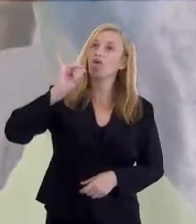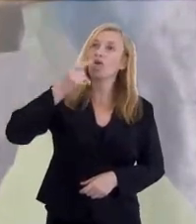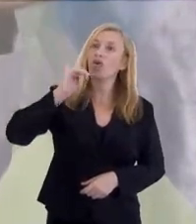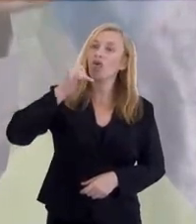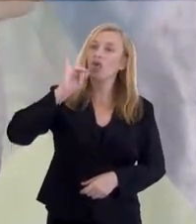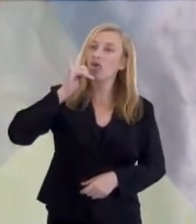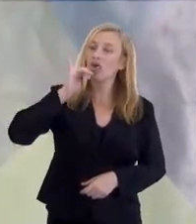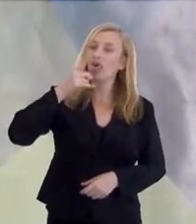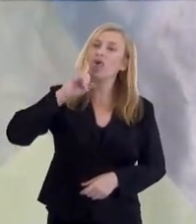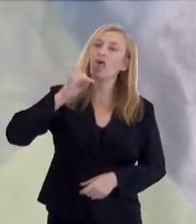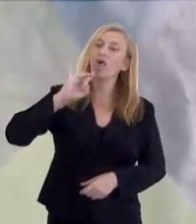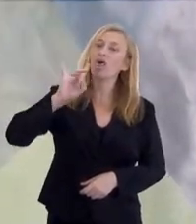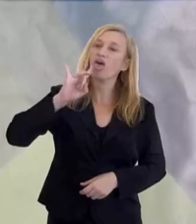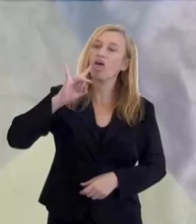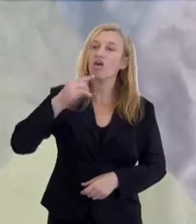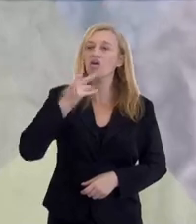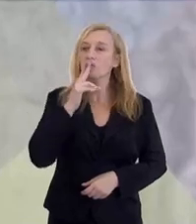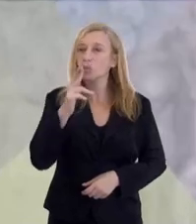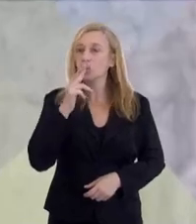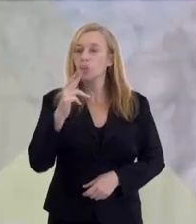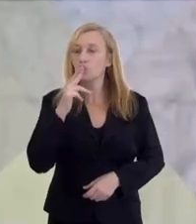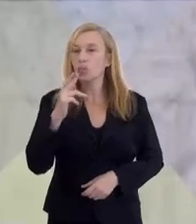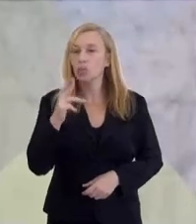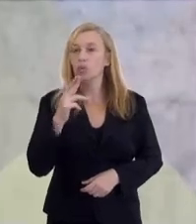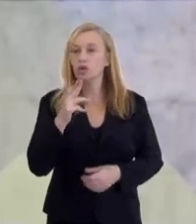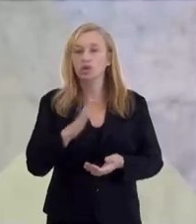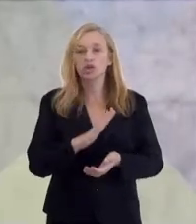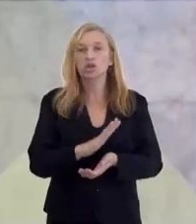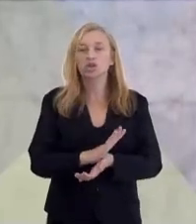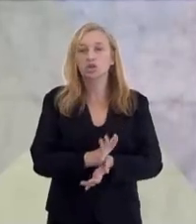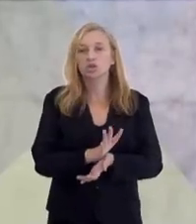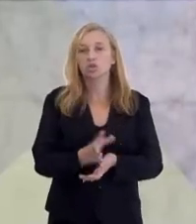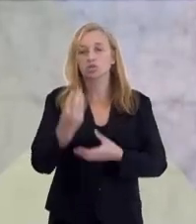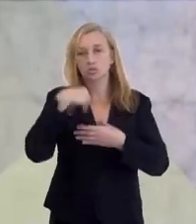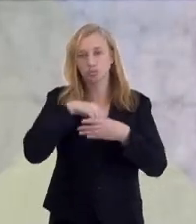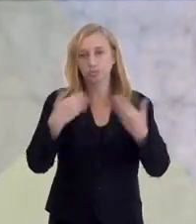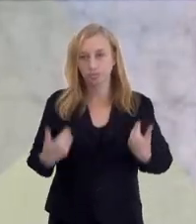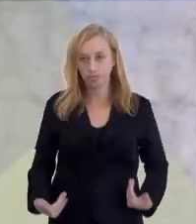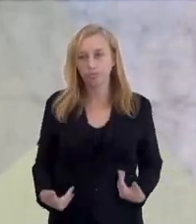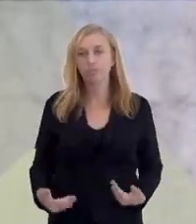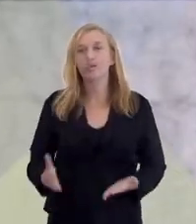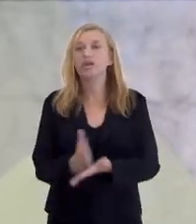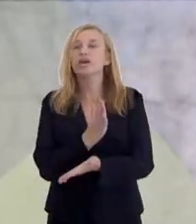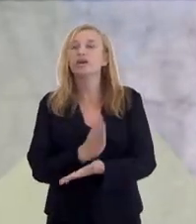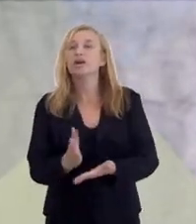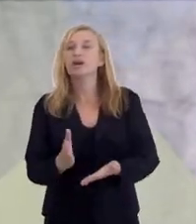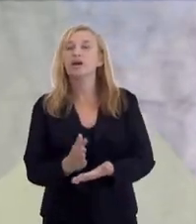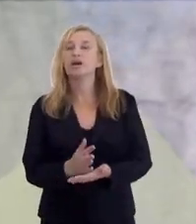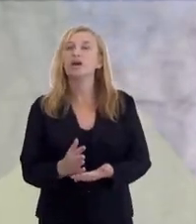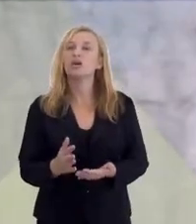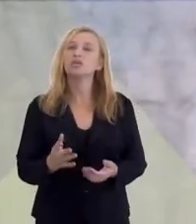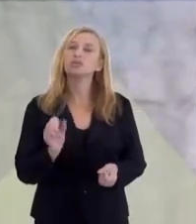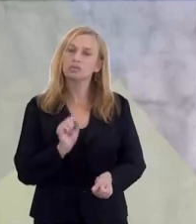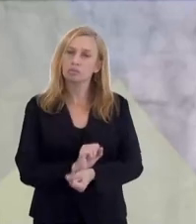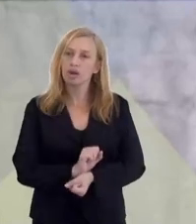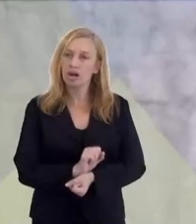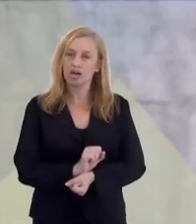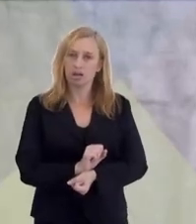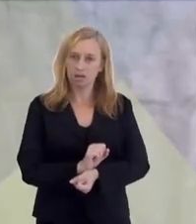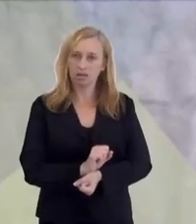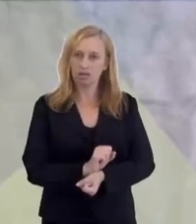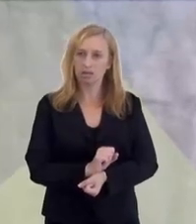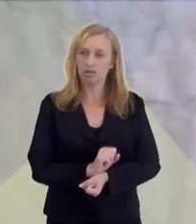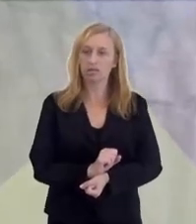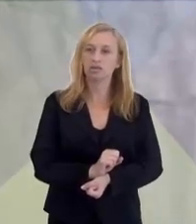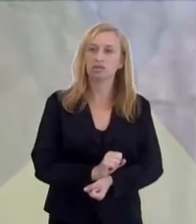bebia muito, ele fumava e acabou destruindo o organismo. Então, muitos param no umbral,